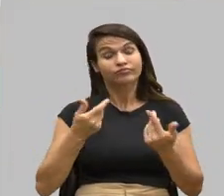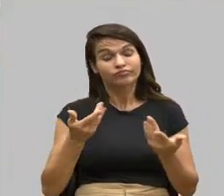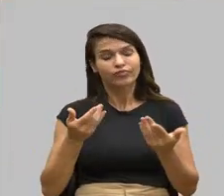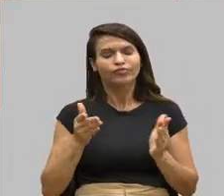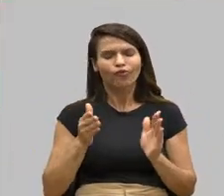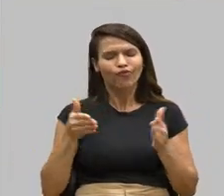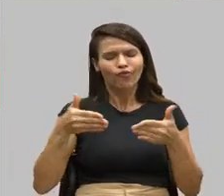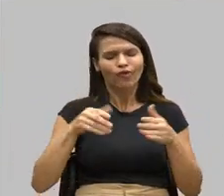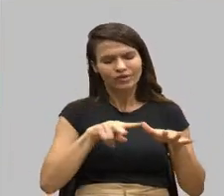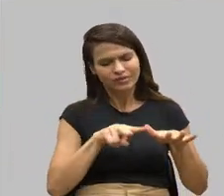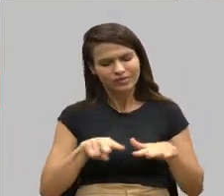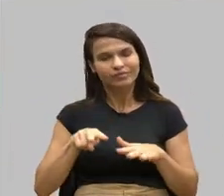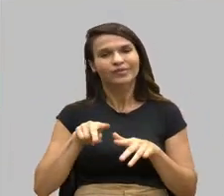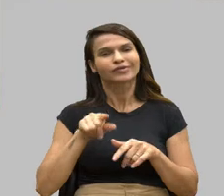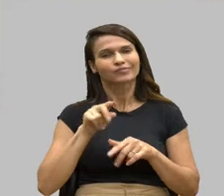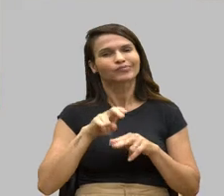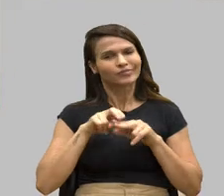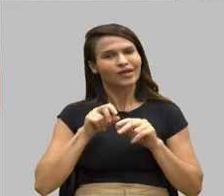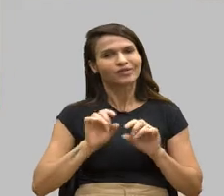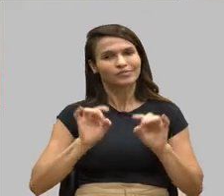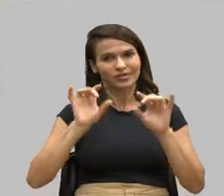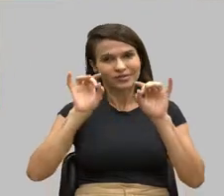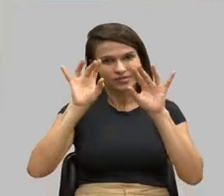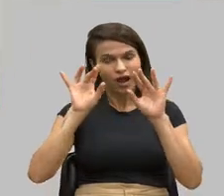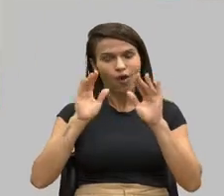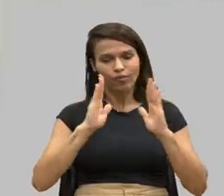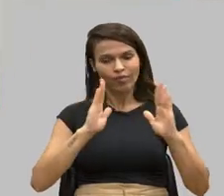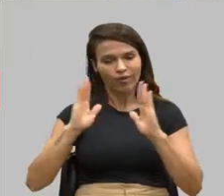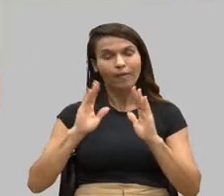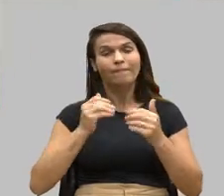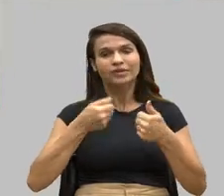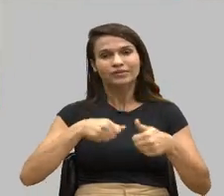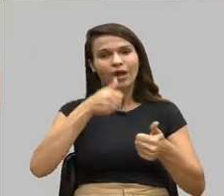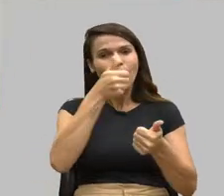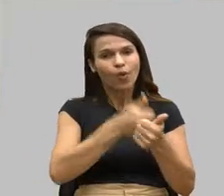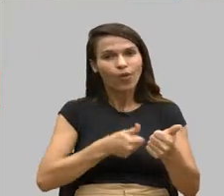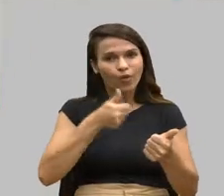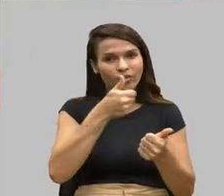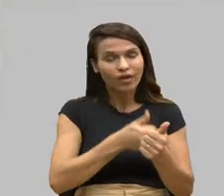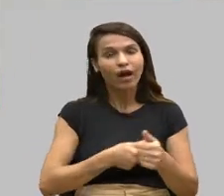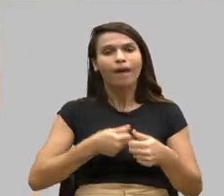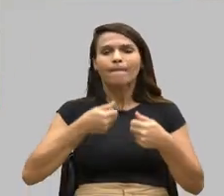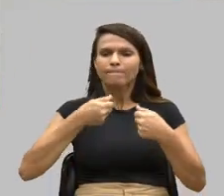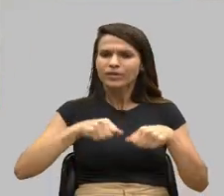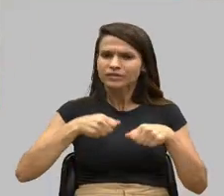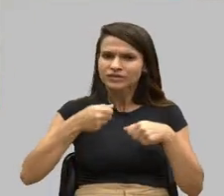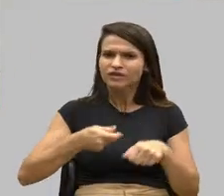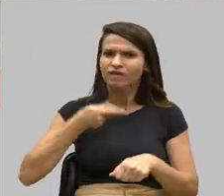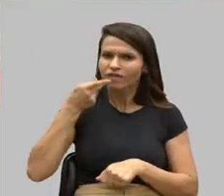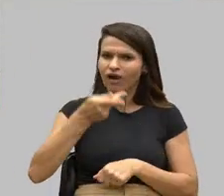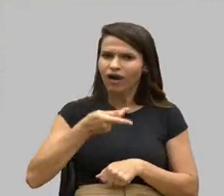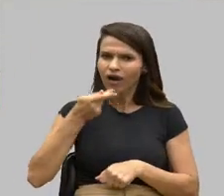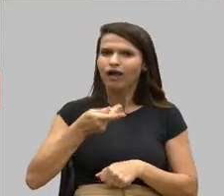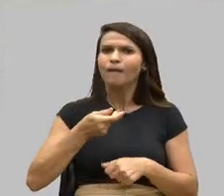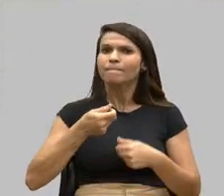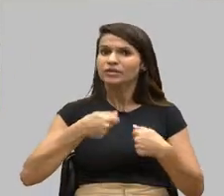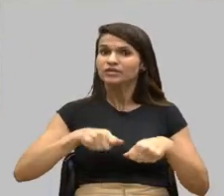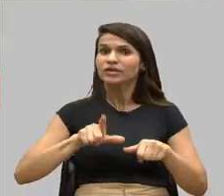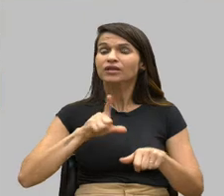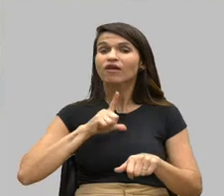E aqui é um momento que a gente tem que lutar, tem que falar, temos que ter voz,